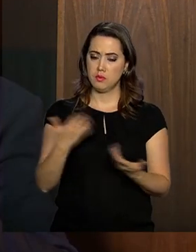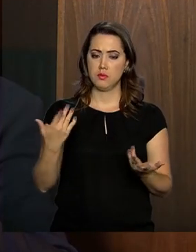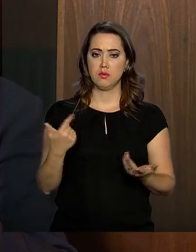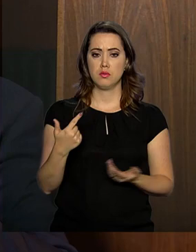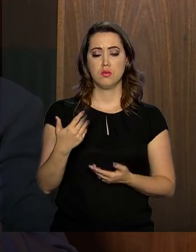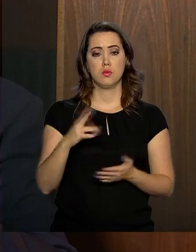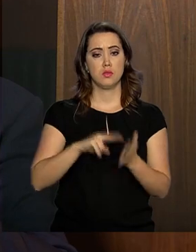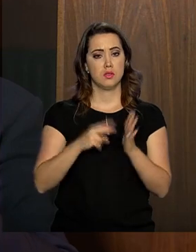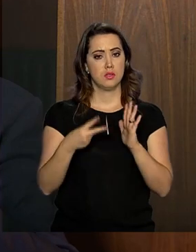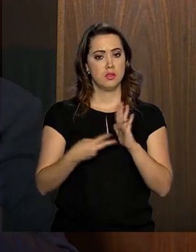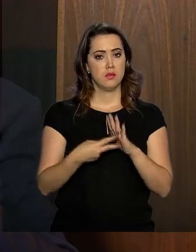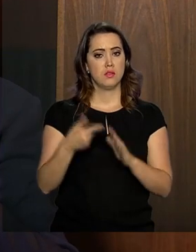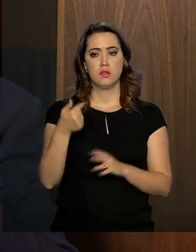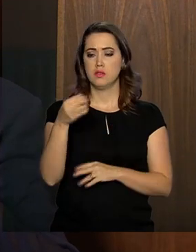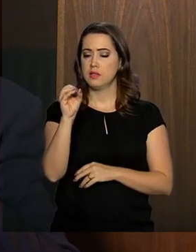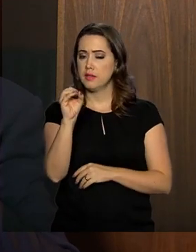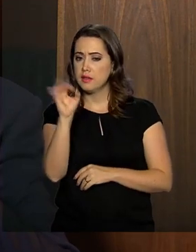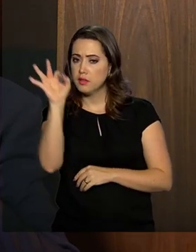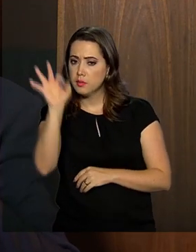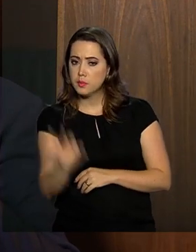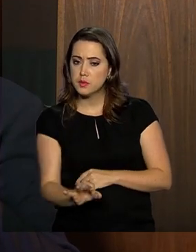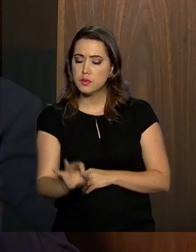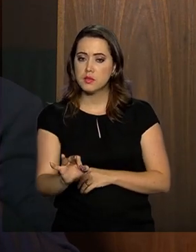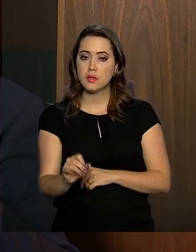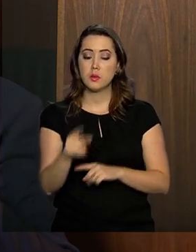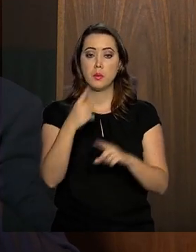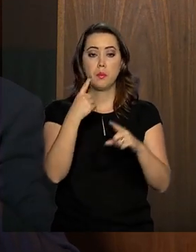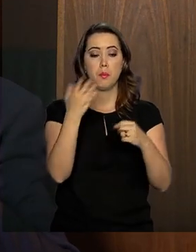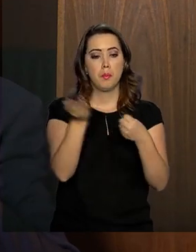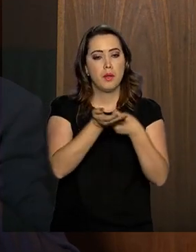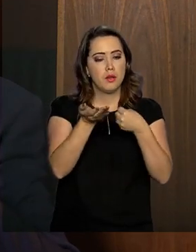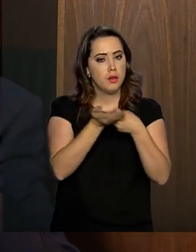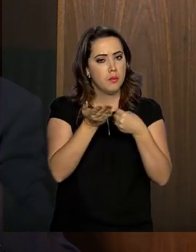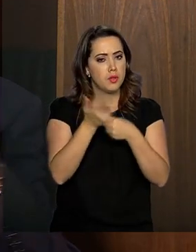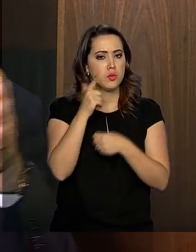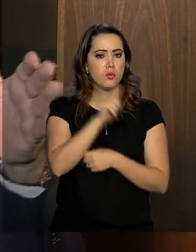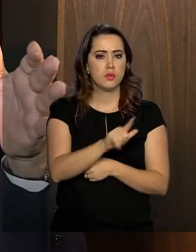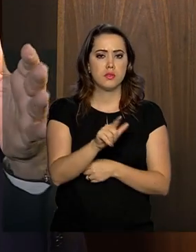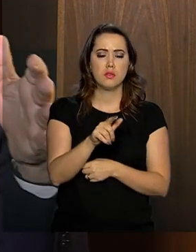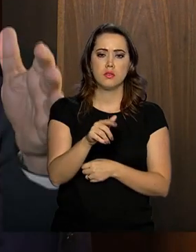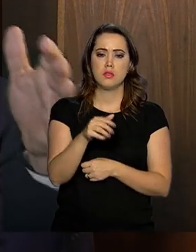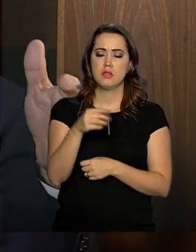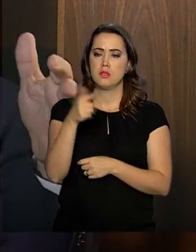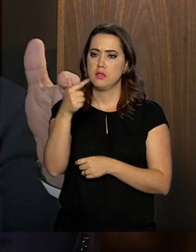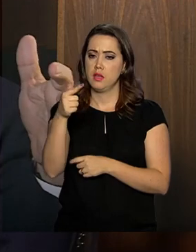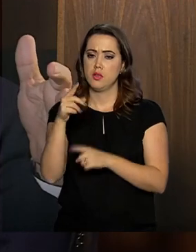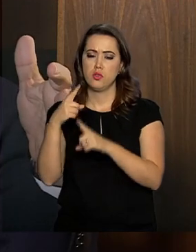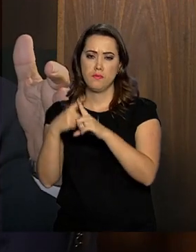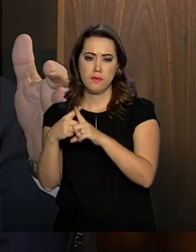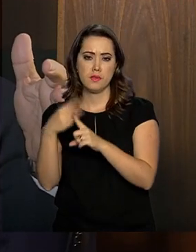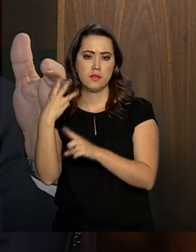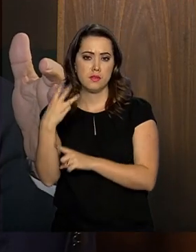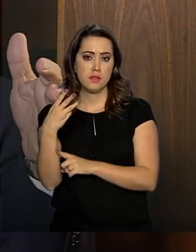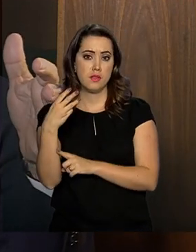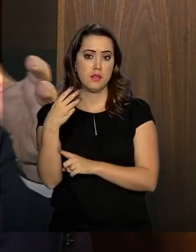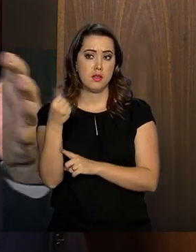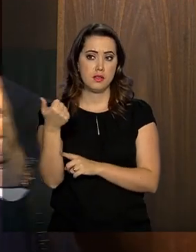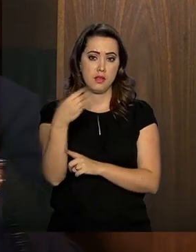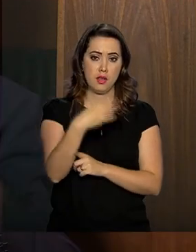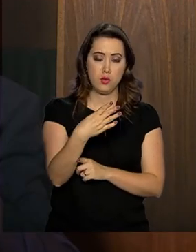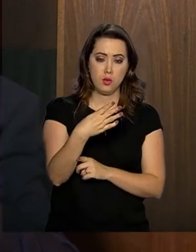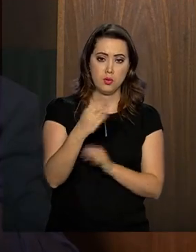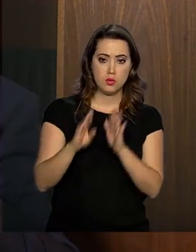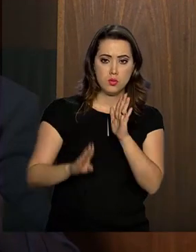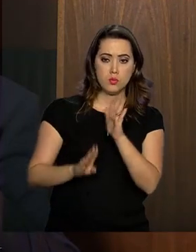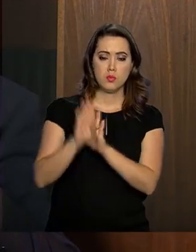é 70%. Multiplique 70% pela média alcançada. 7 vezes 3,14%. Aumentou para 1.400 reais. Então,